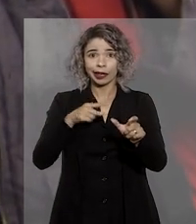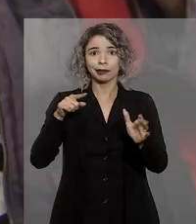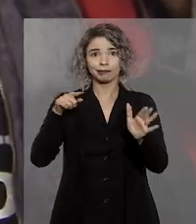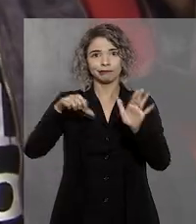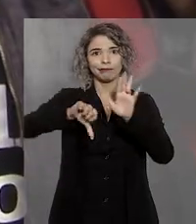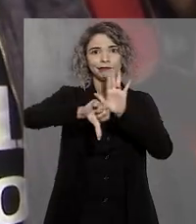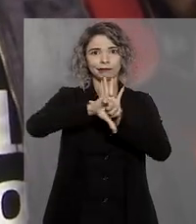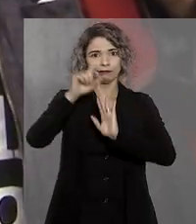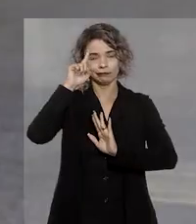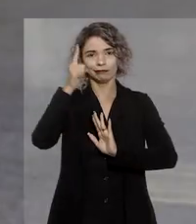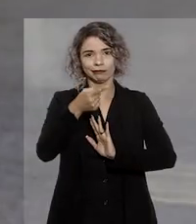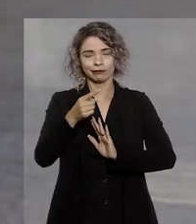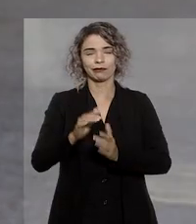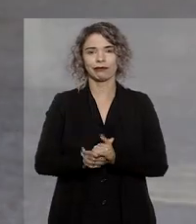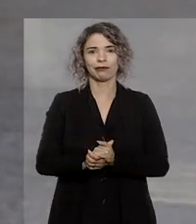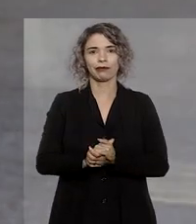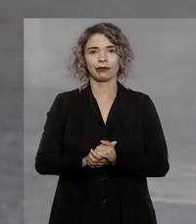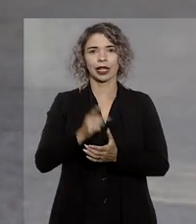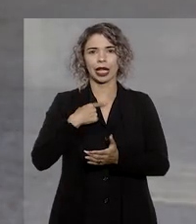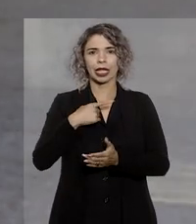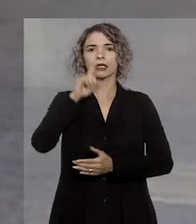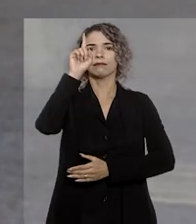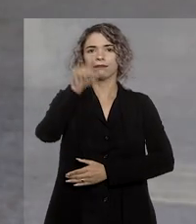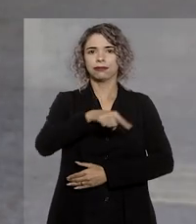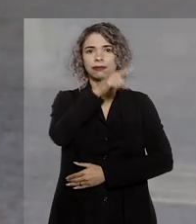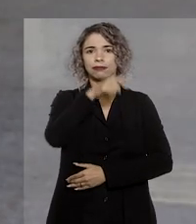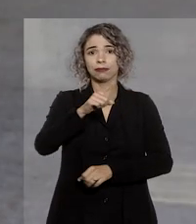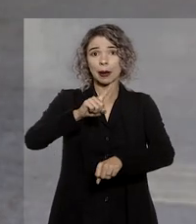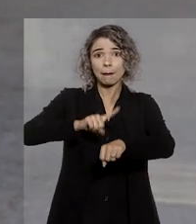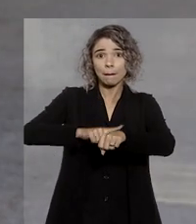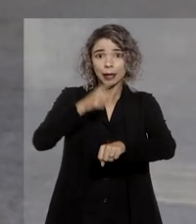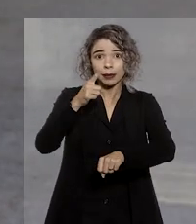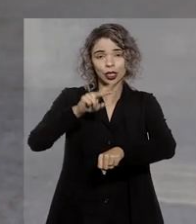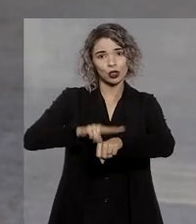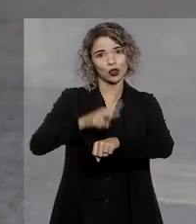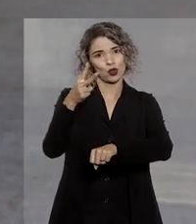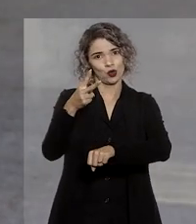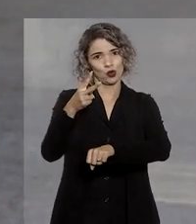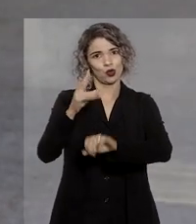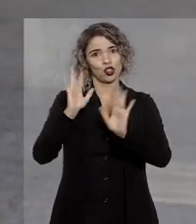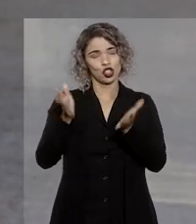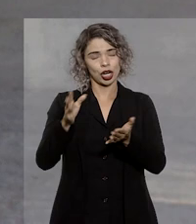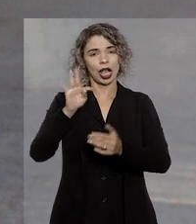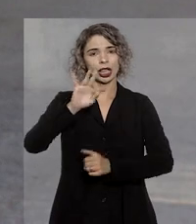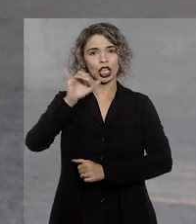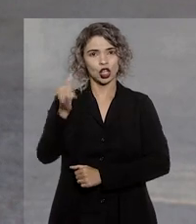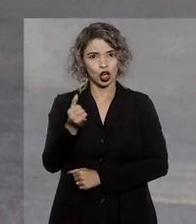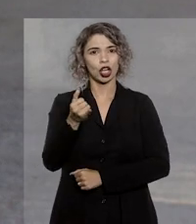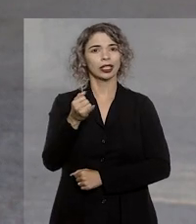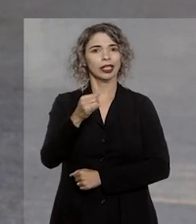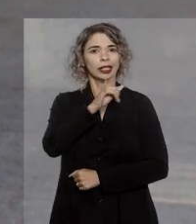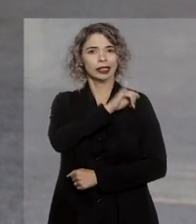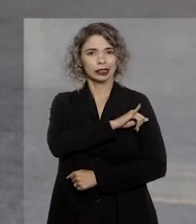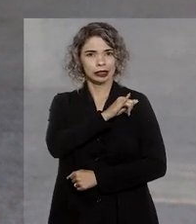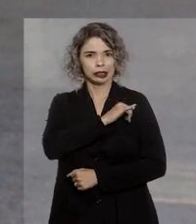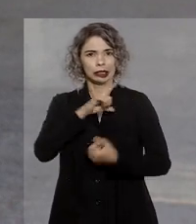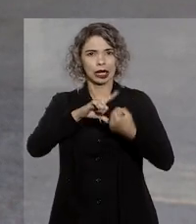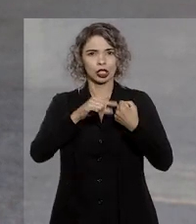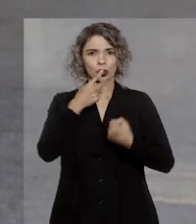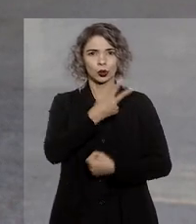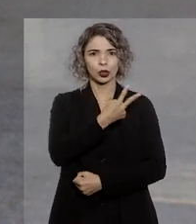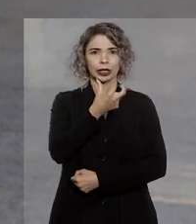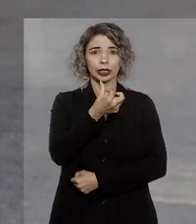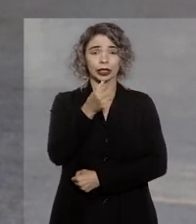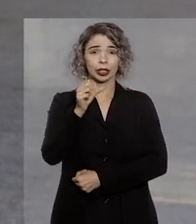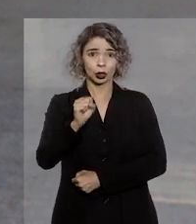intelectuais do crime. O pedido foi negado em primeira e segunda instâncias. O Tribunal de Justiça do Rio de Janeiro considerou que, segundo o